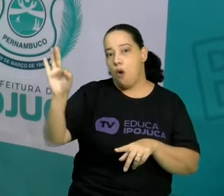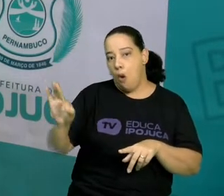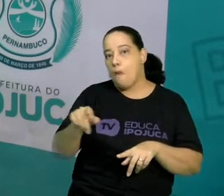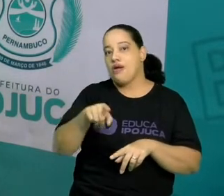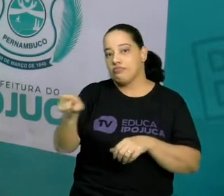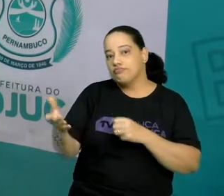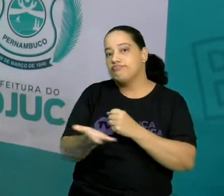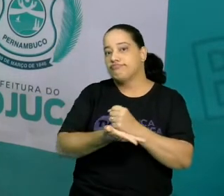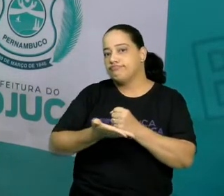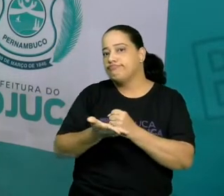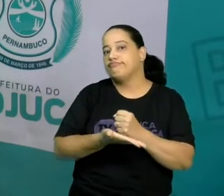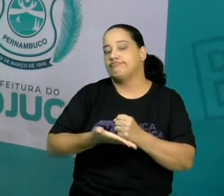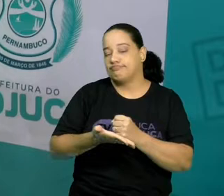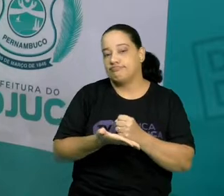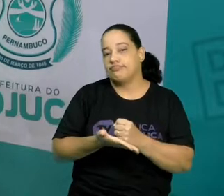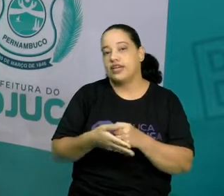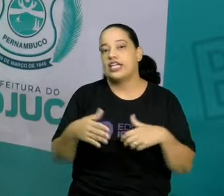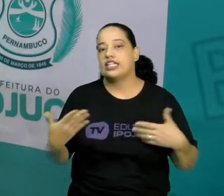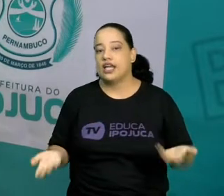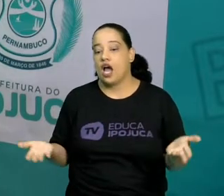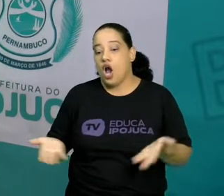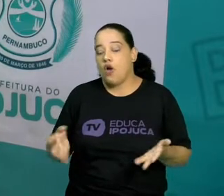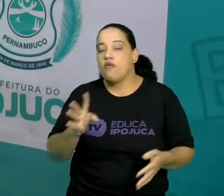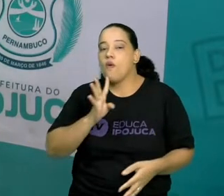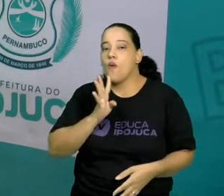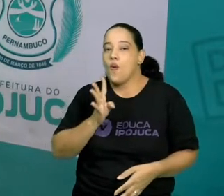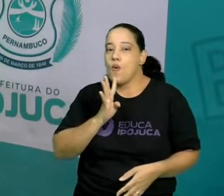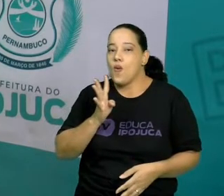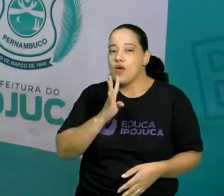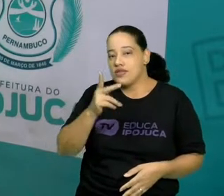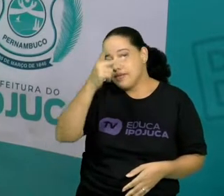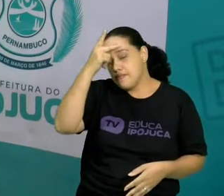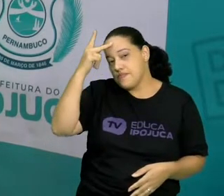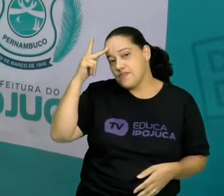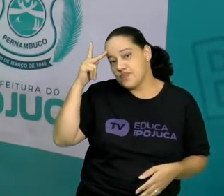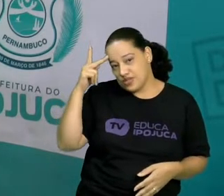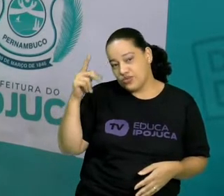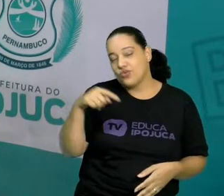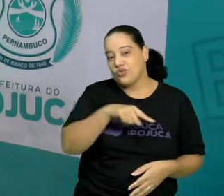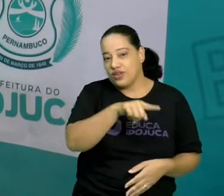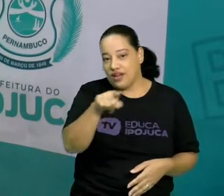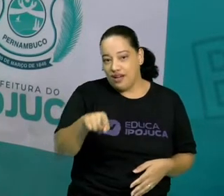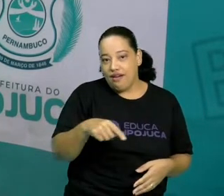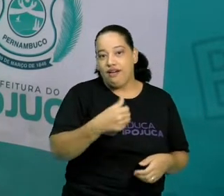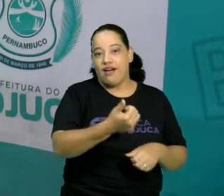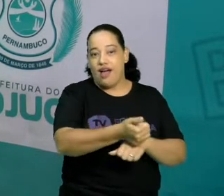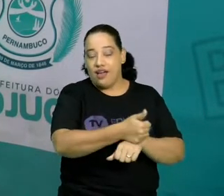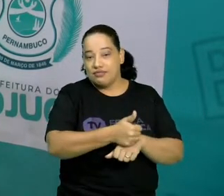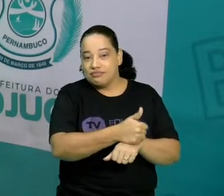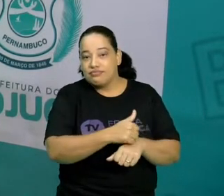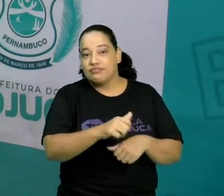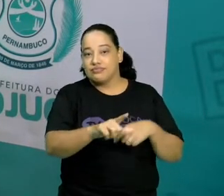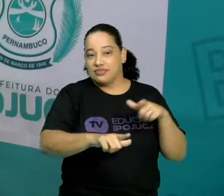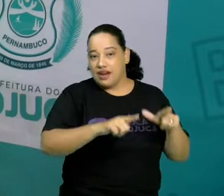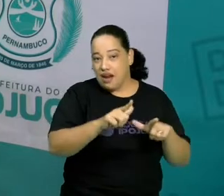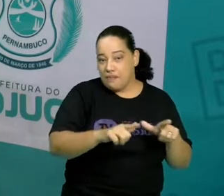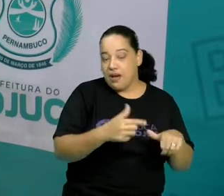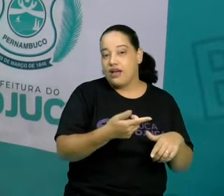Vamos conhecer, então, alguns artistas que utilizam as formas geométricas em sua obra.